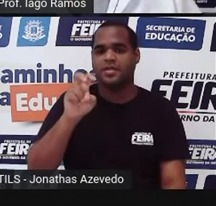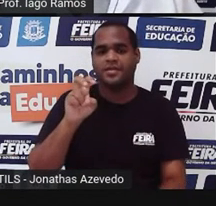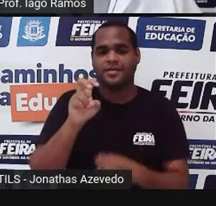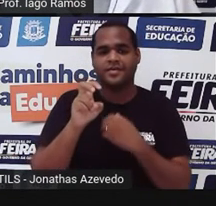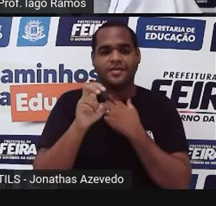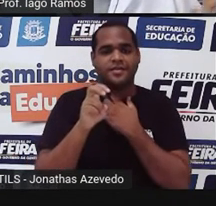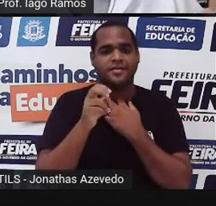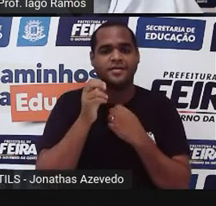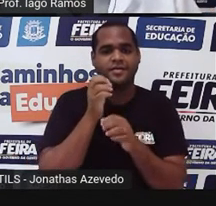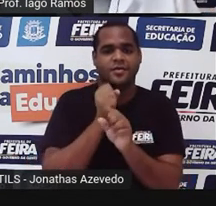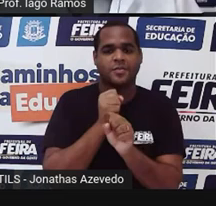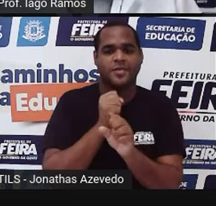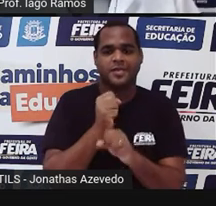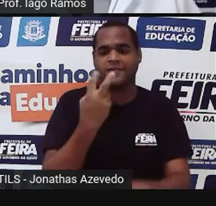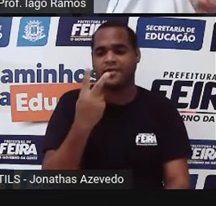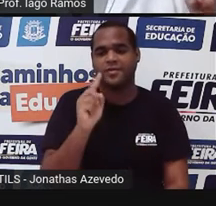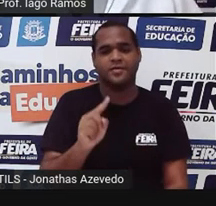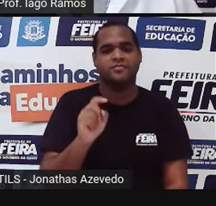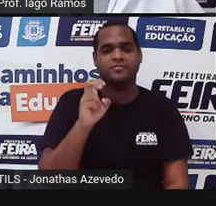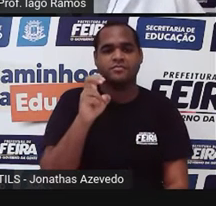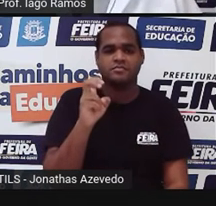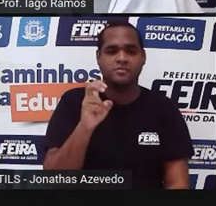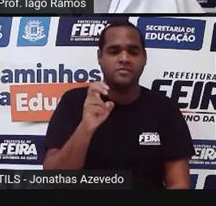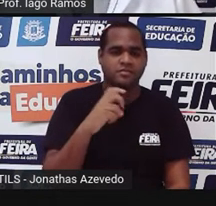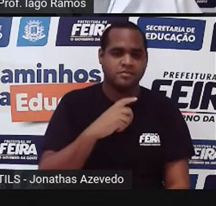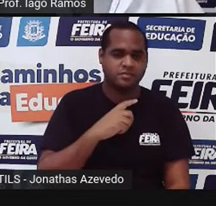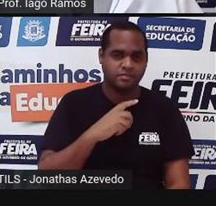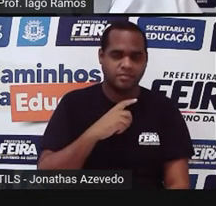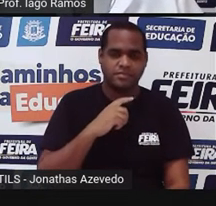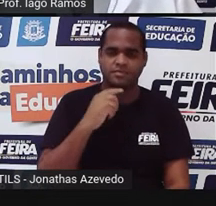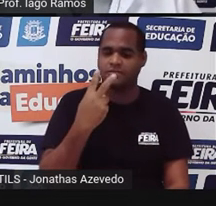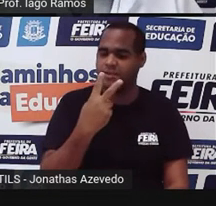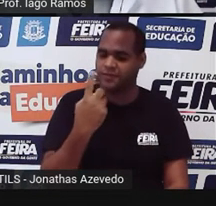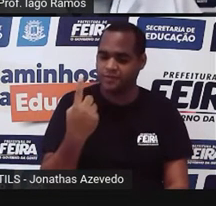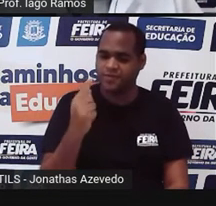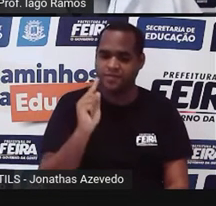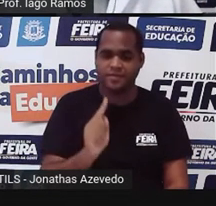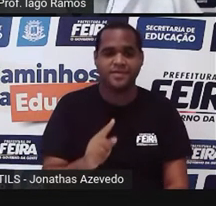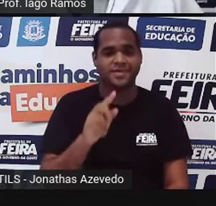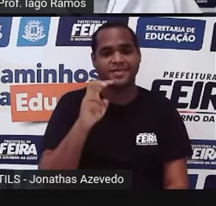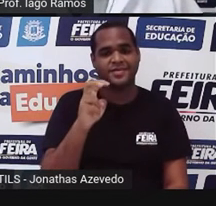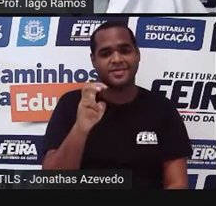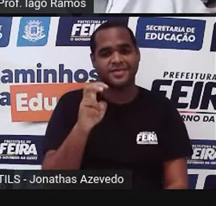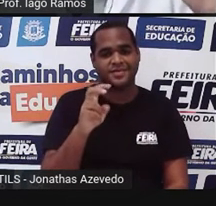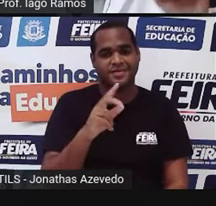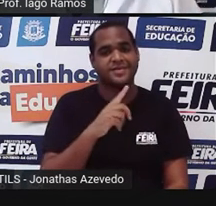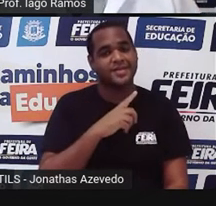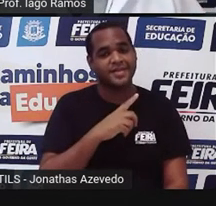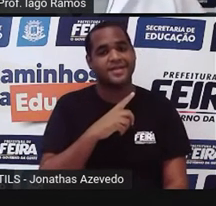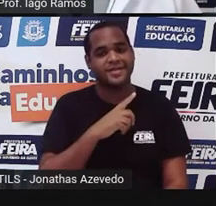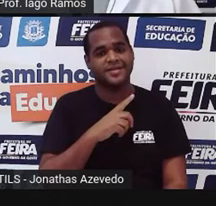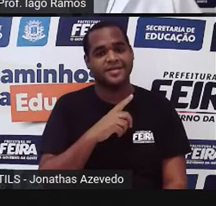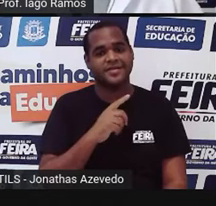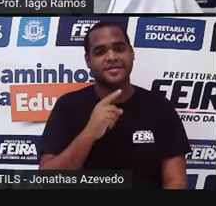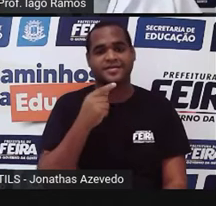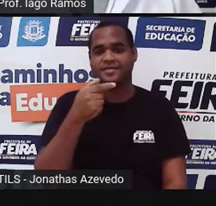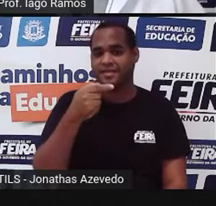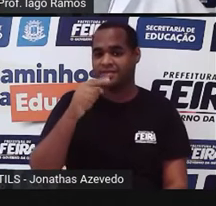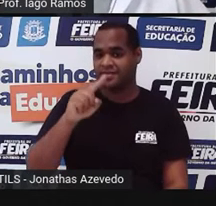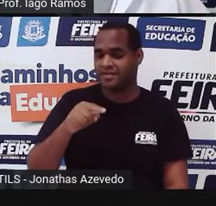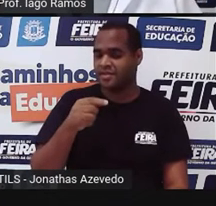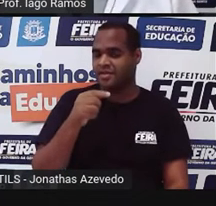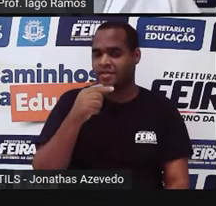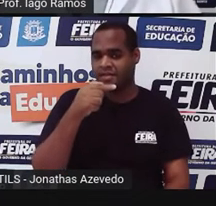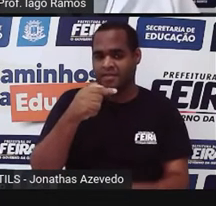21,5. 21,5. Quer ver só? 7 mais 6